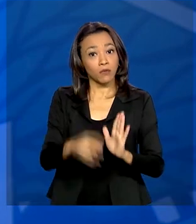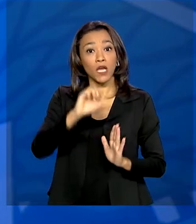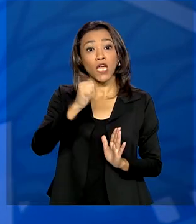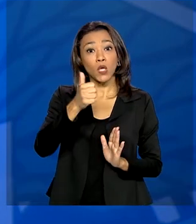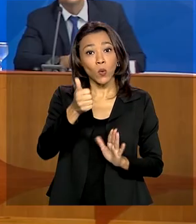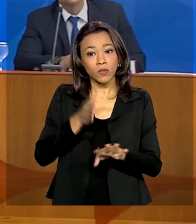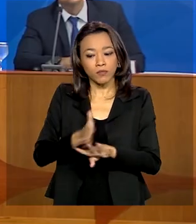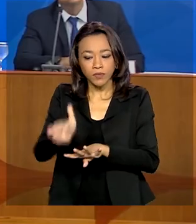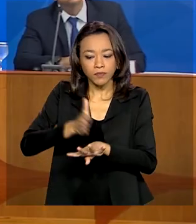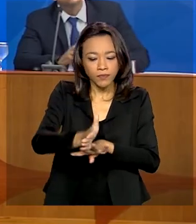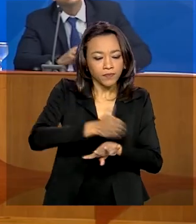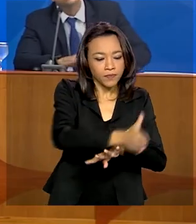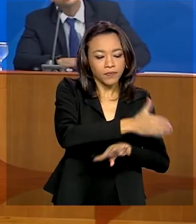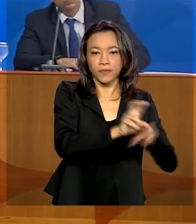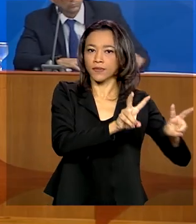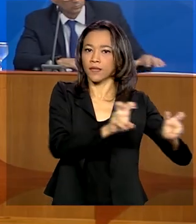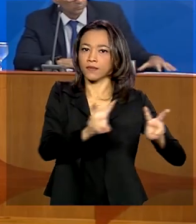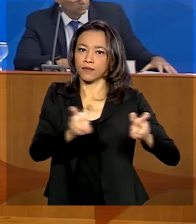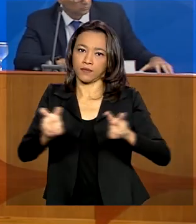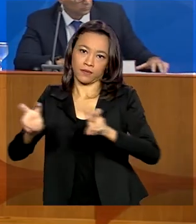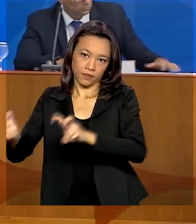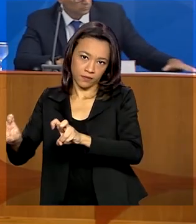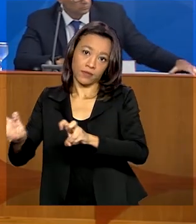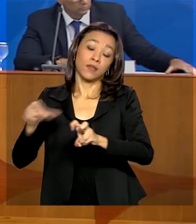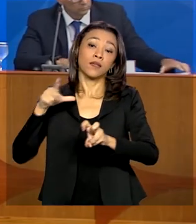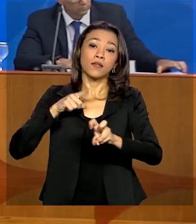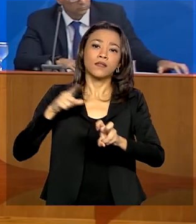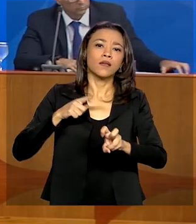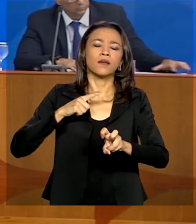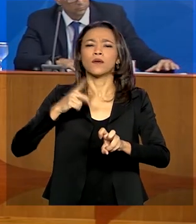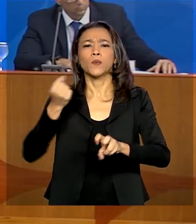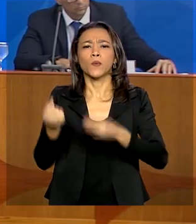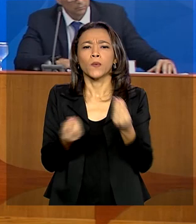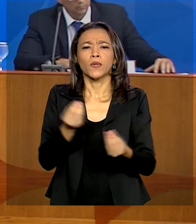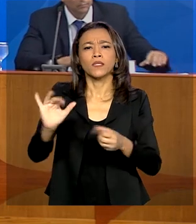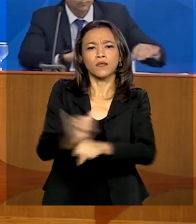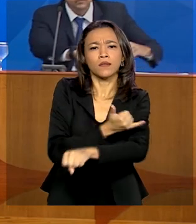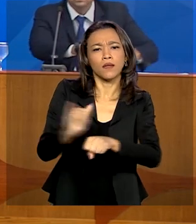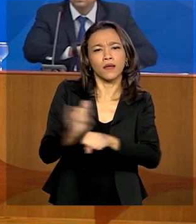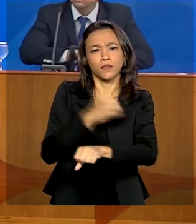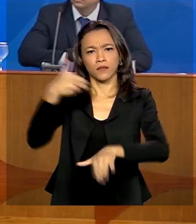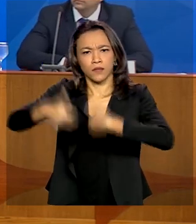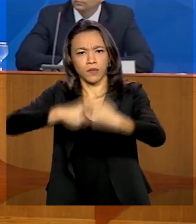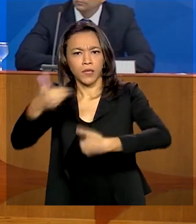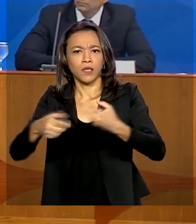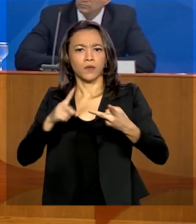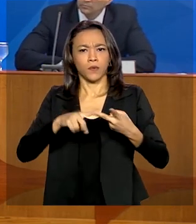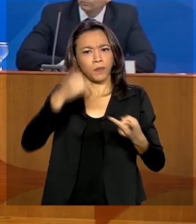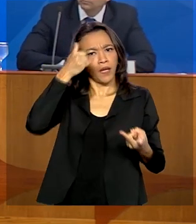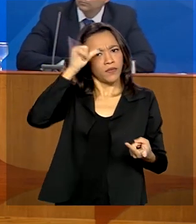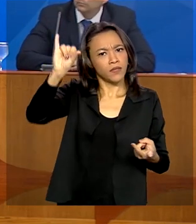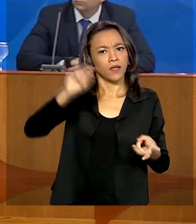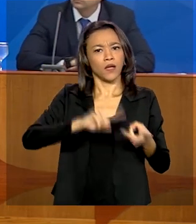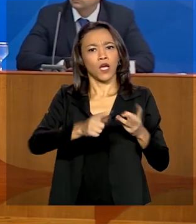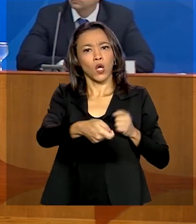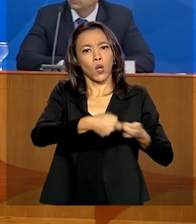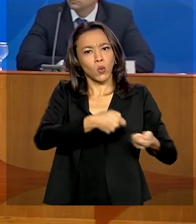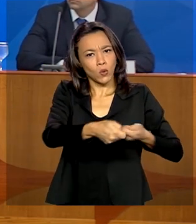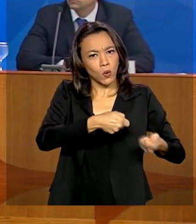MCTIC que abordem o desenvolvimento de métodos de tratamento, prevenção, controle,